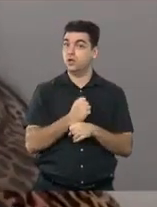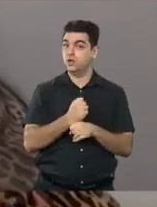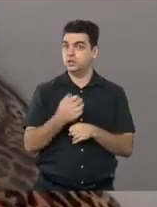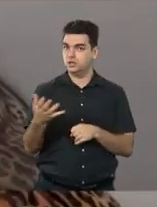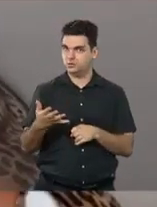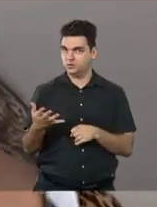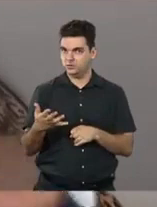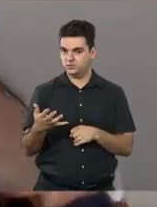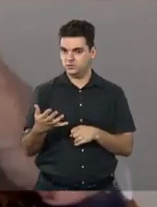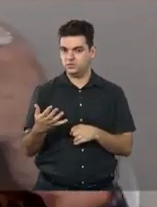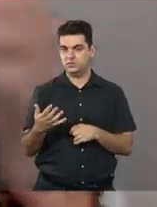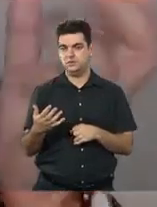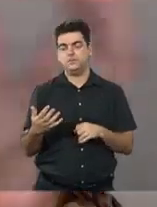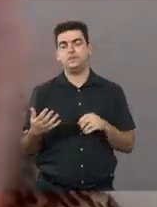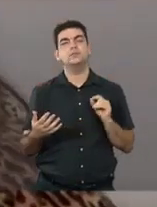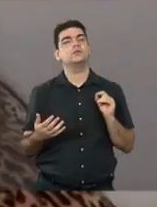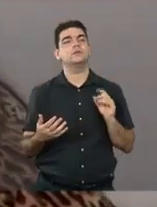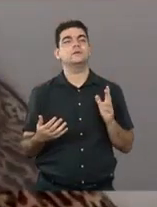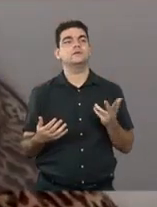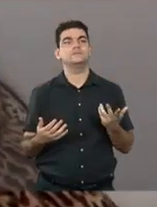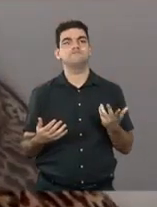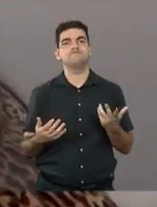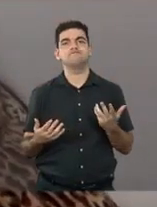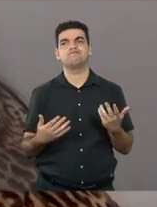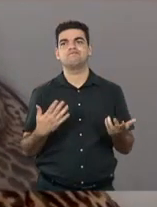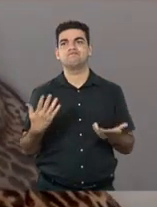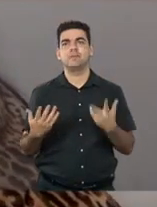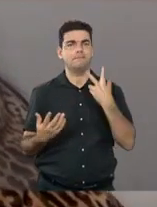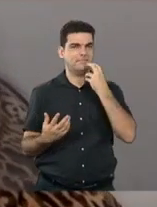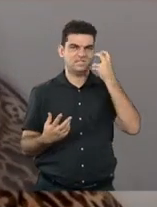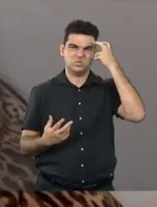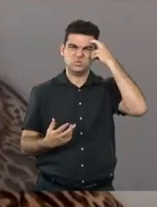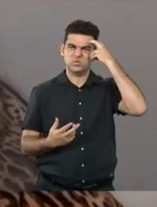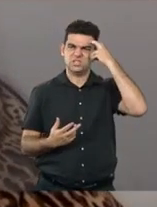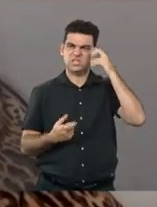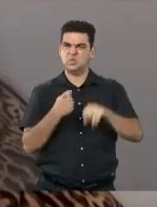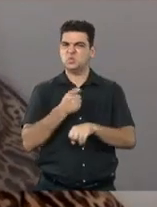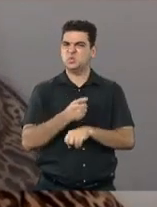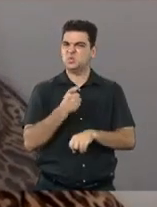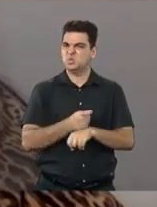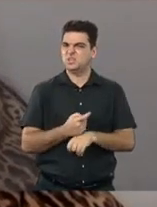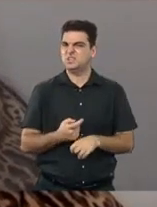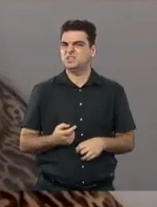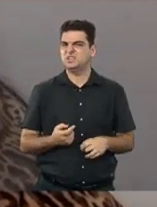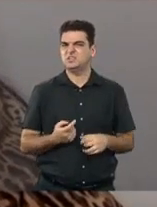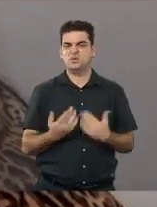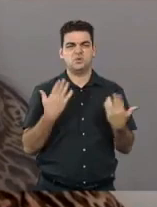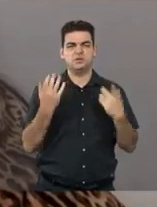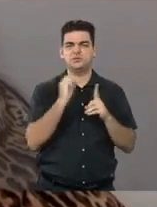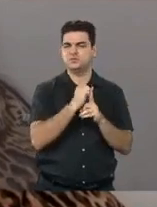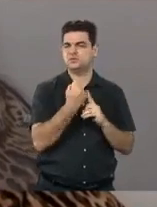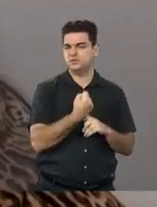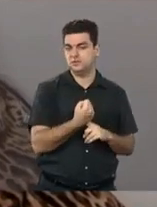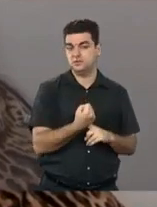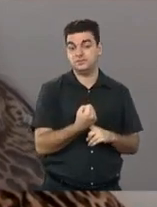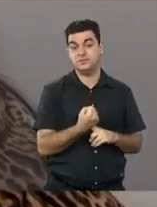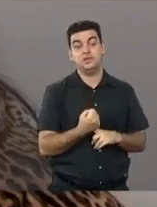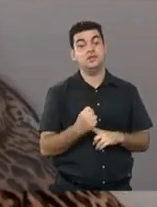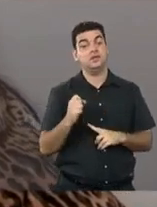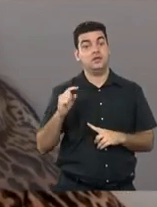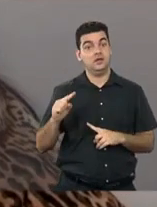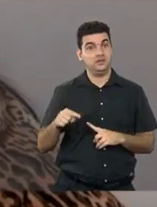do lado esquerdo, de ter essa cultura mais do lado socialista esquerdo. De